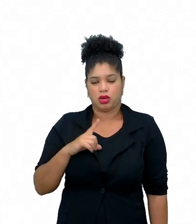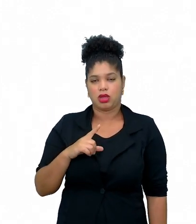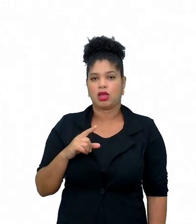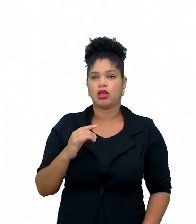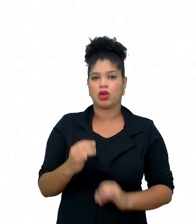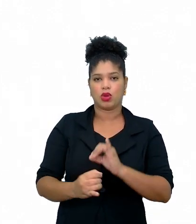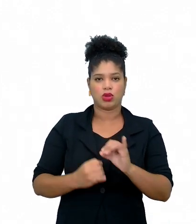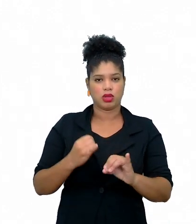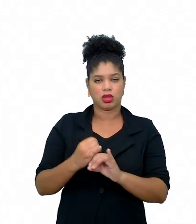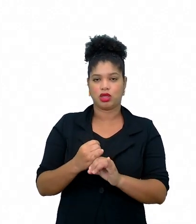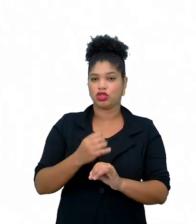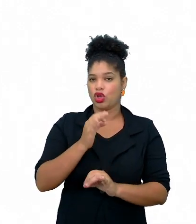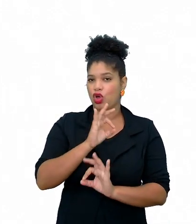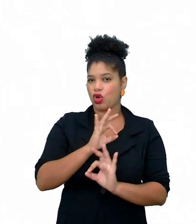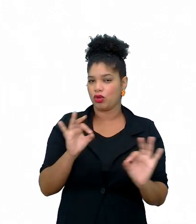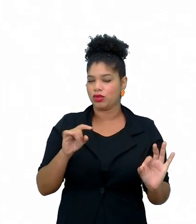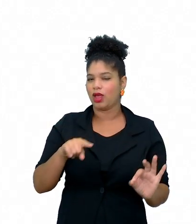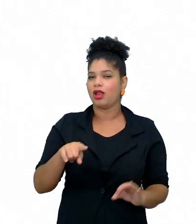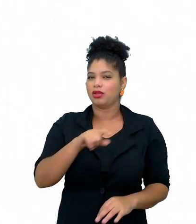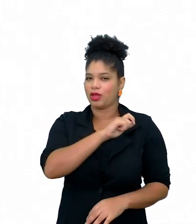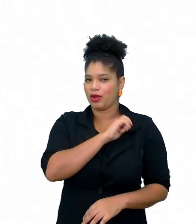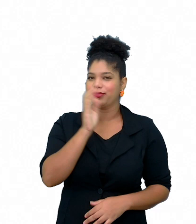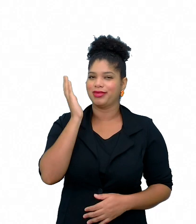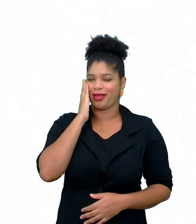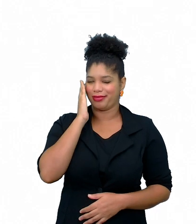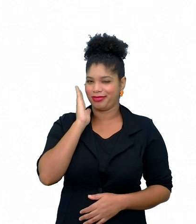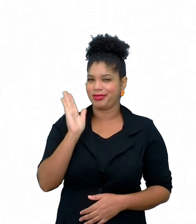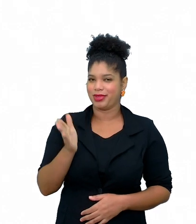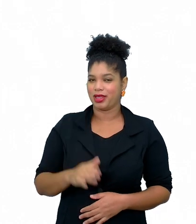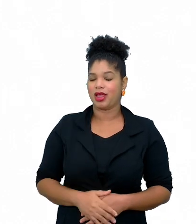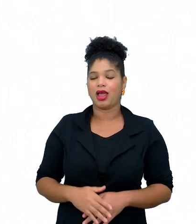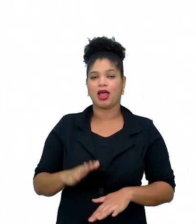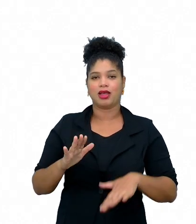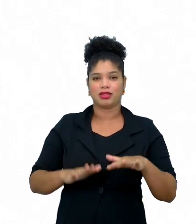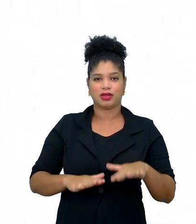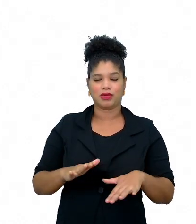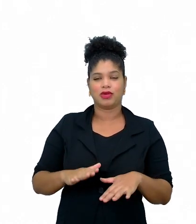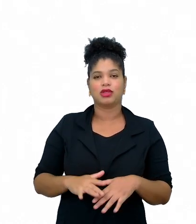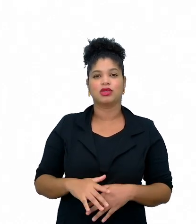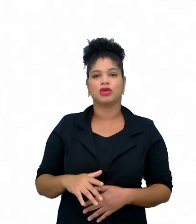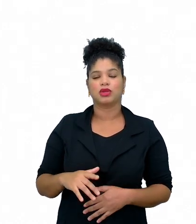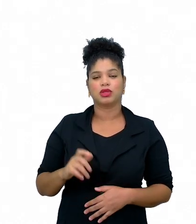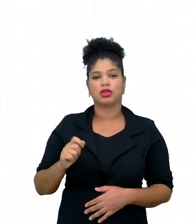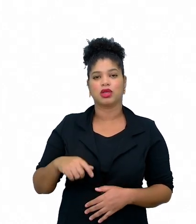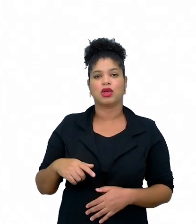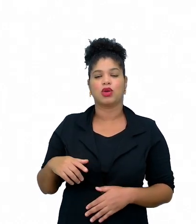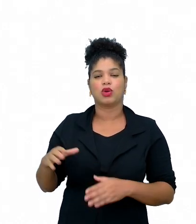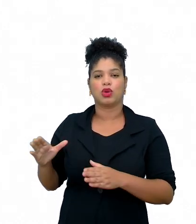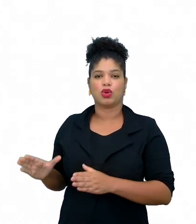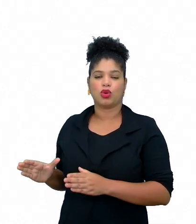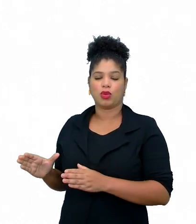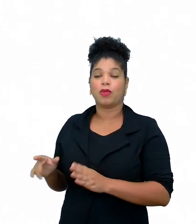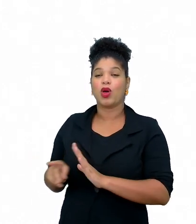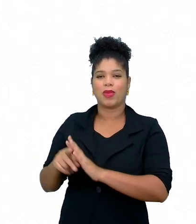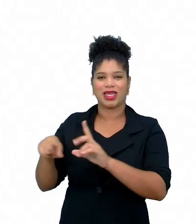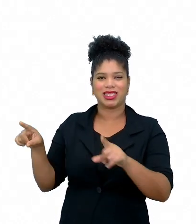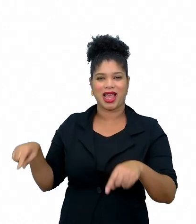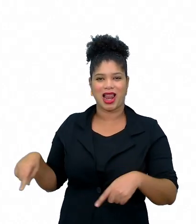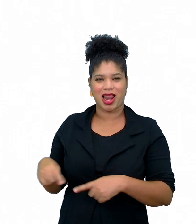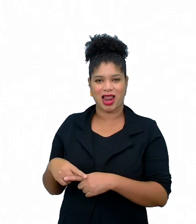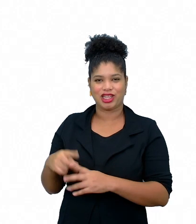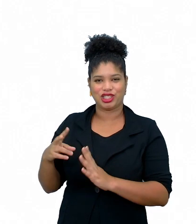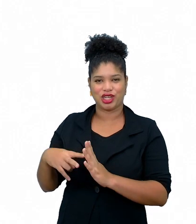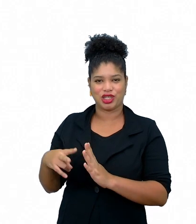da internet ali é muito bom, os alunos sabem. Então, algumas mesas e cadeiras foram trazidas da sala de leitura, então,